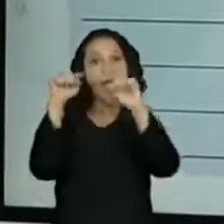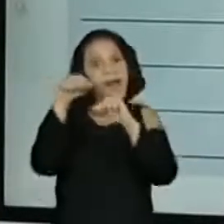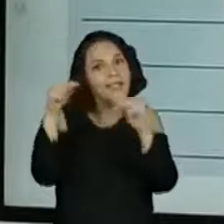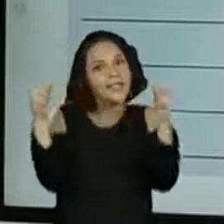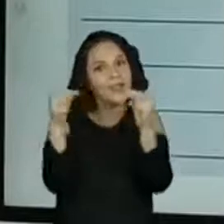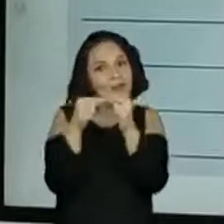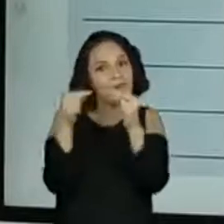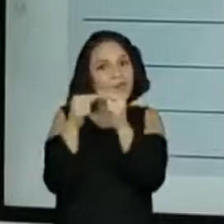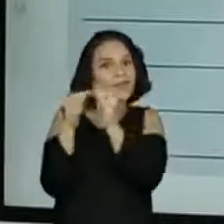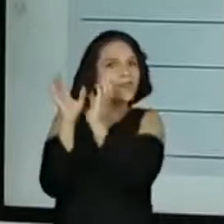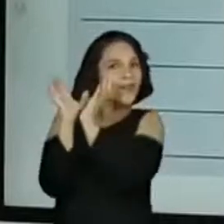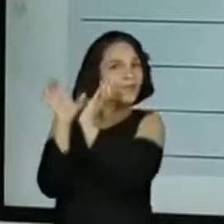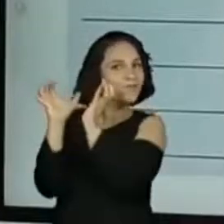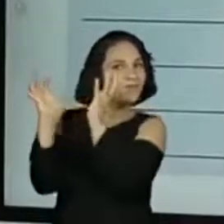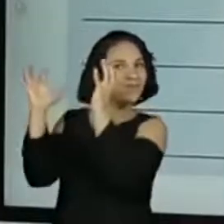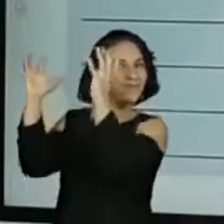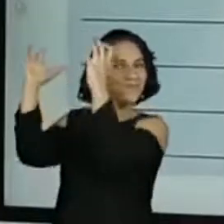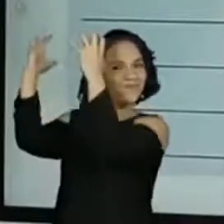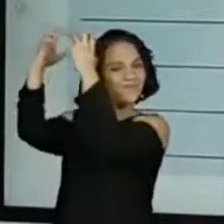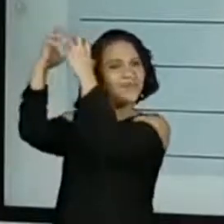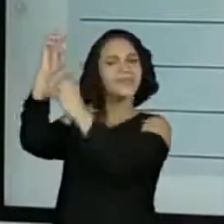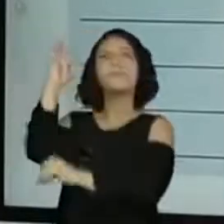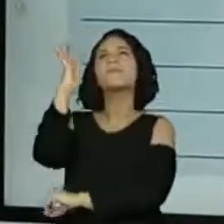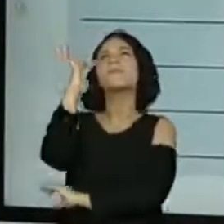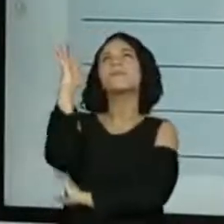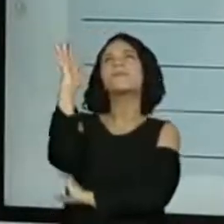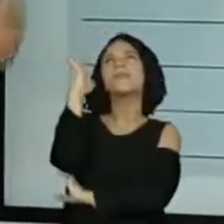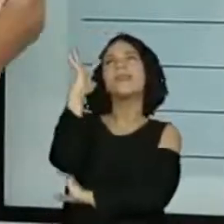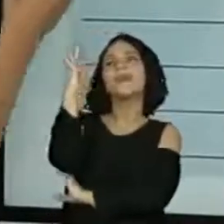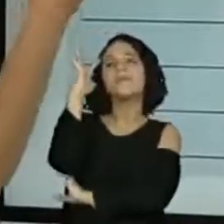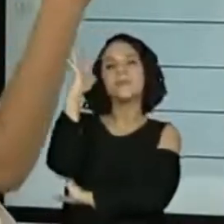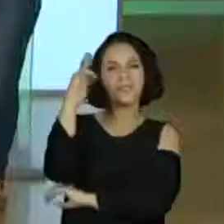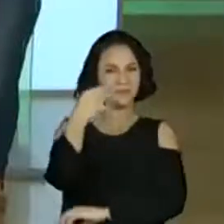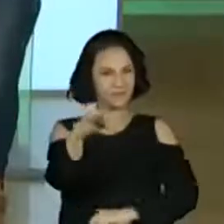Realmente, a gente tem ali a representação do pensamento.